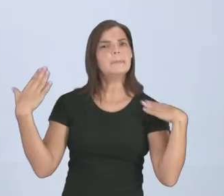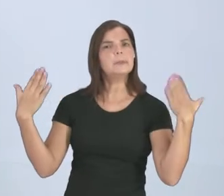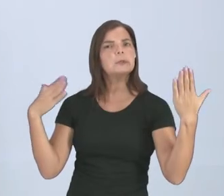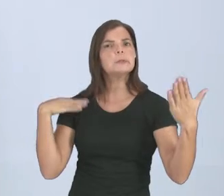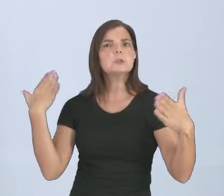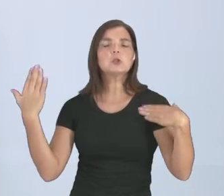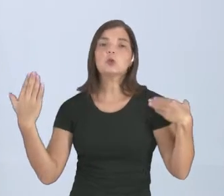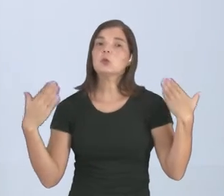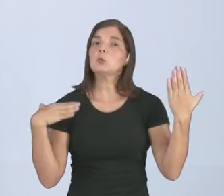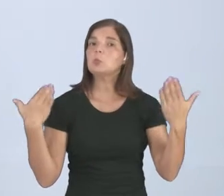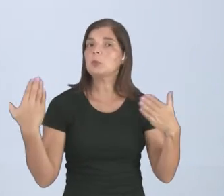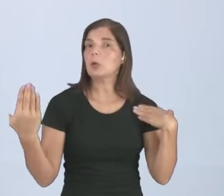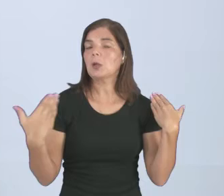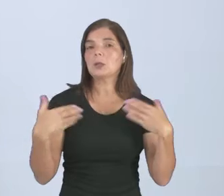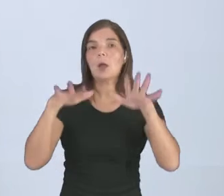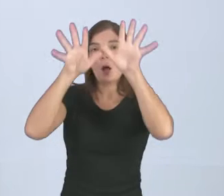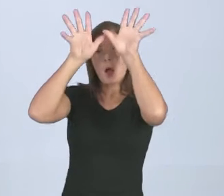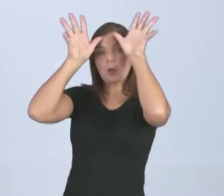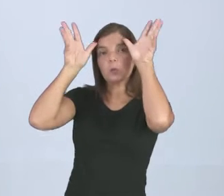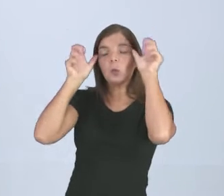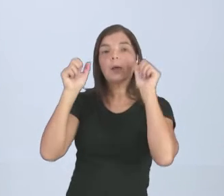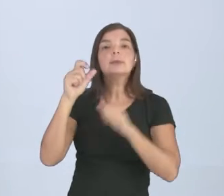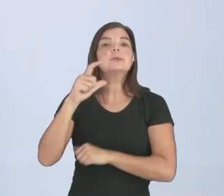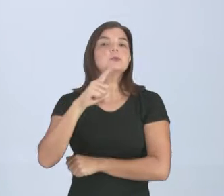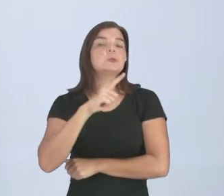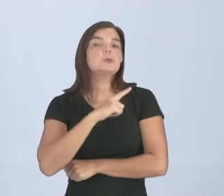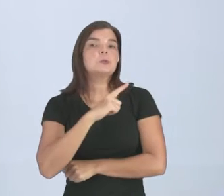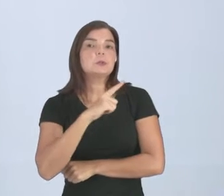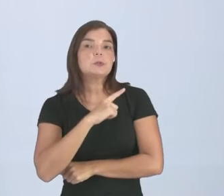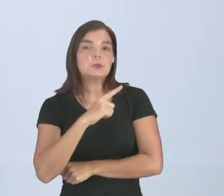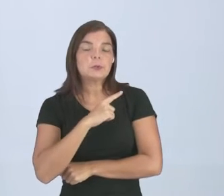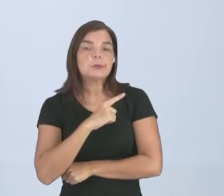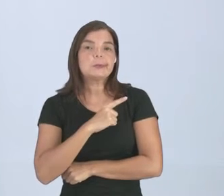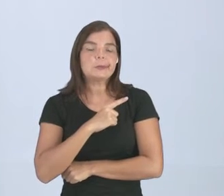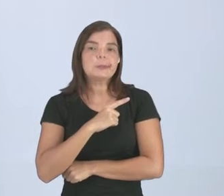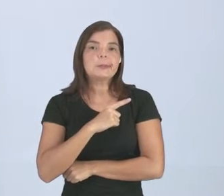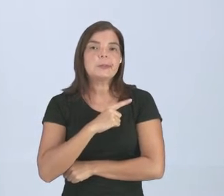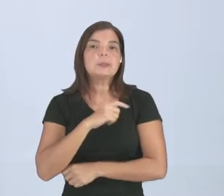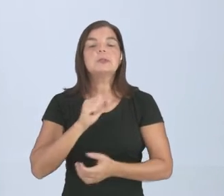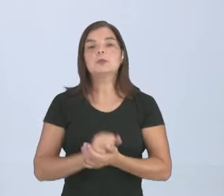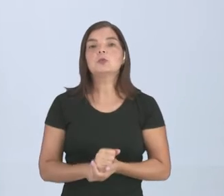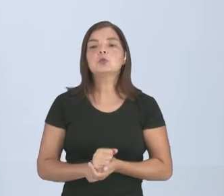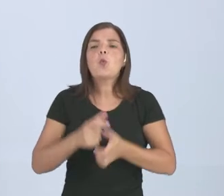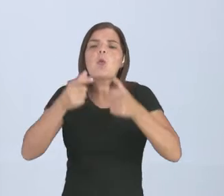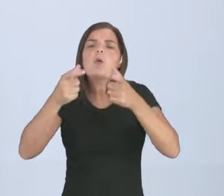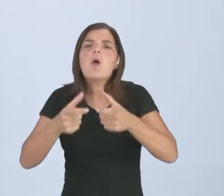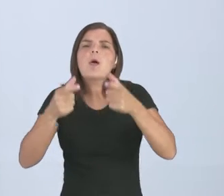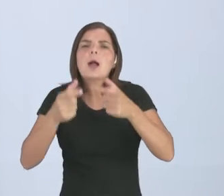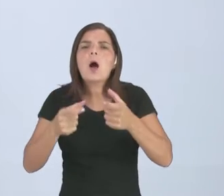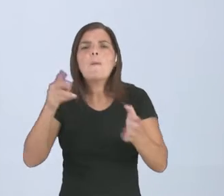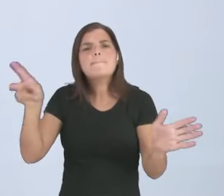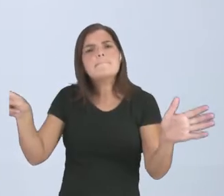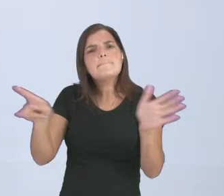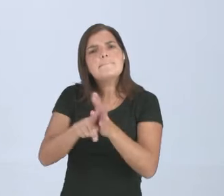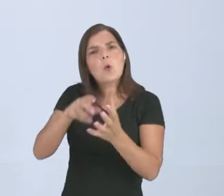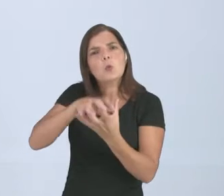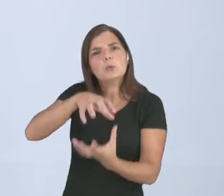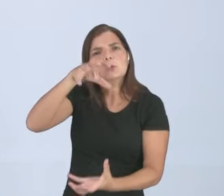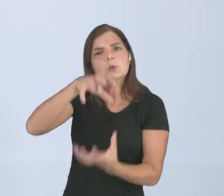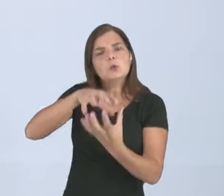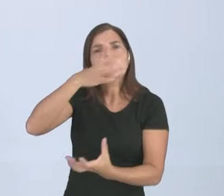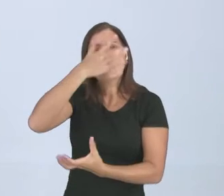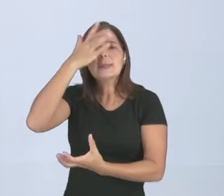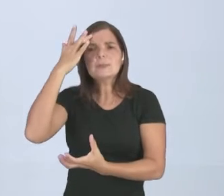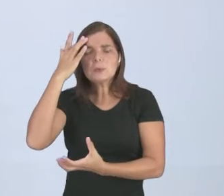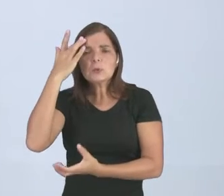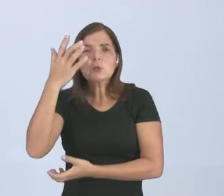Por exemplo, aqui no Acre, a gente tinha o Senadinho, e ali onde as pessoas